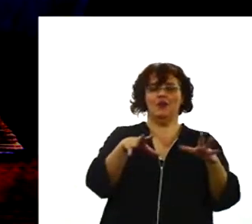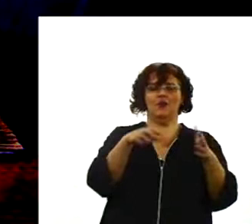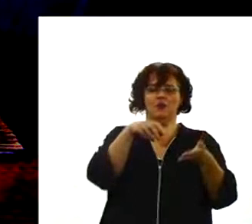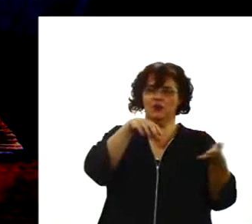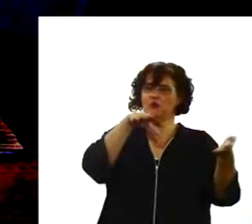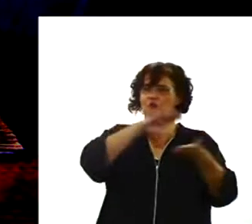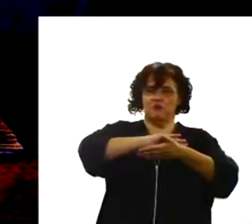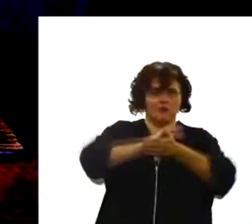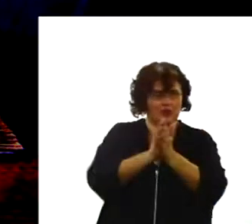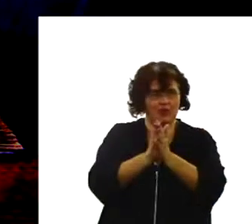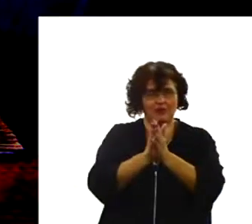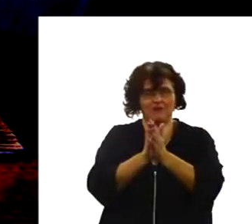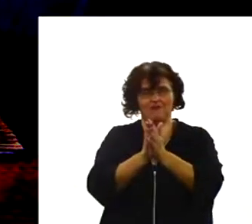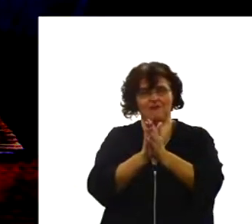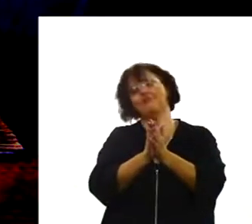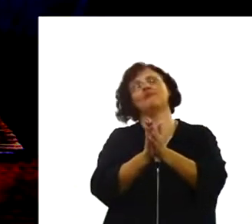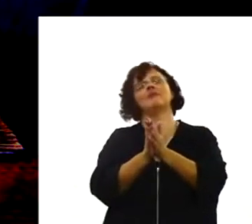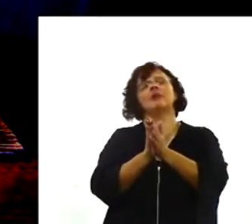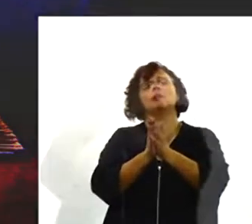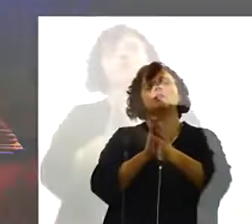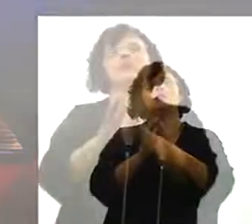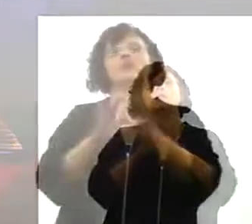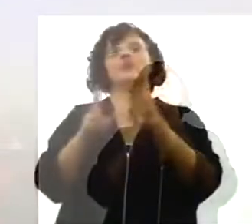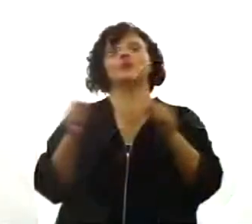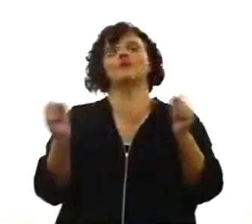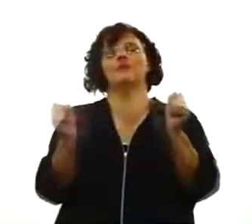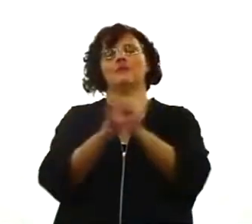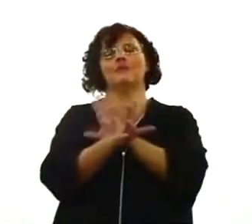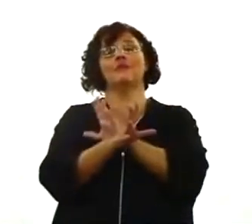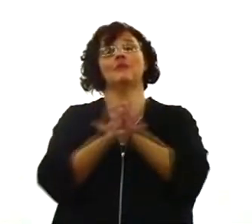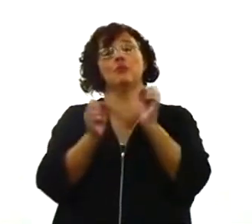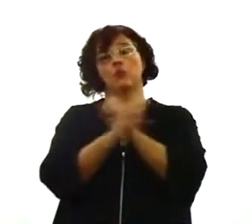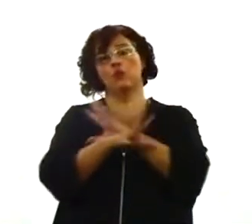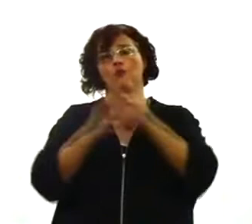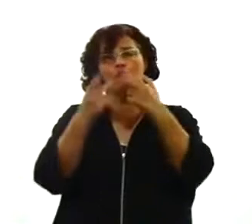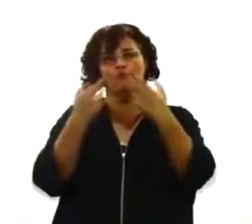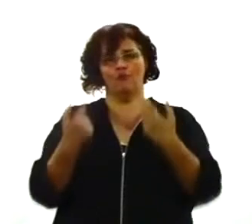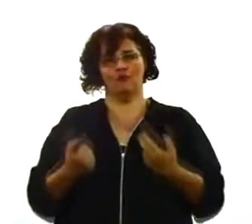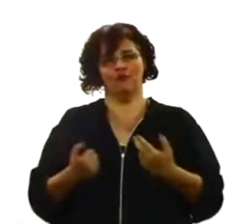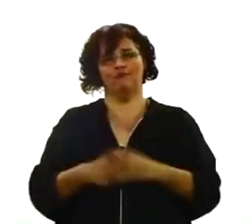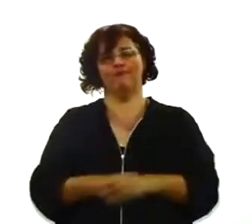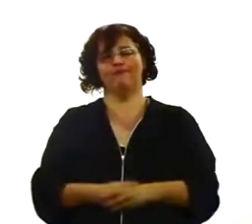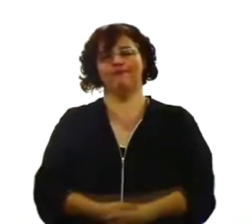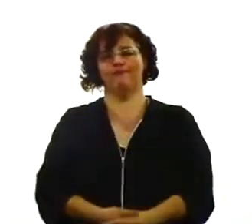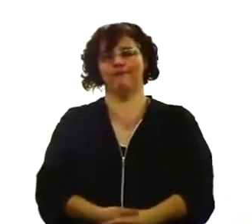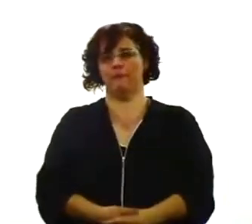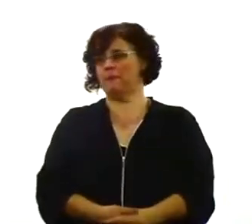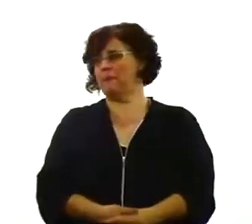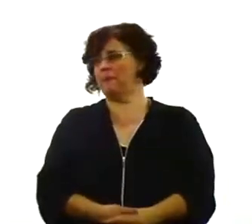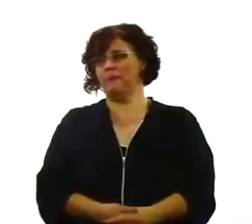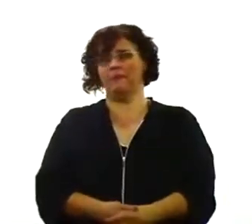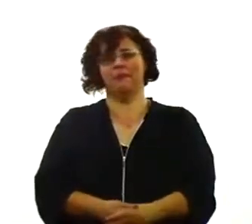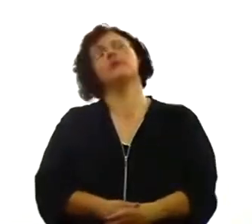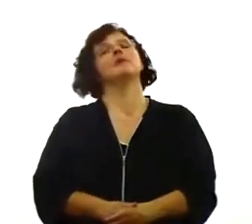tudo em todos. Meus queridos irmãos, tema da pregação deste nosso